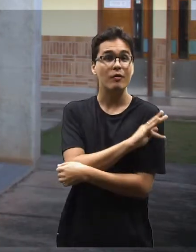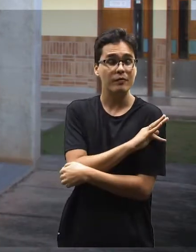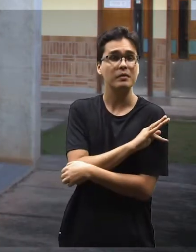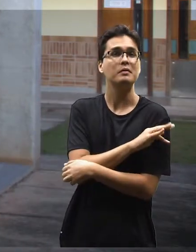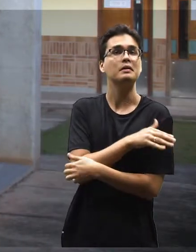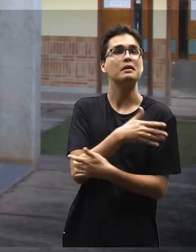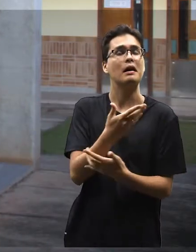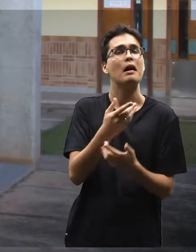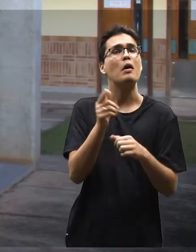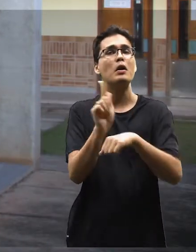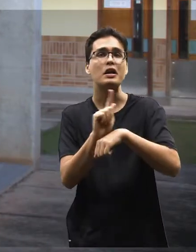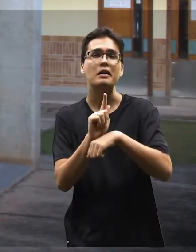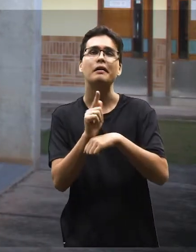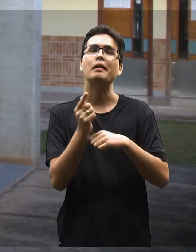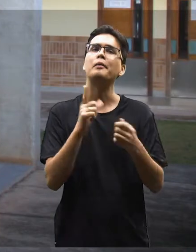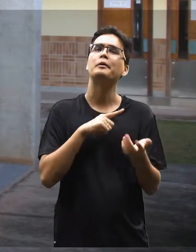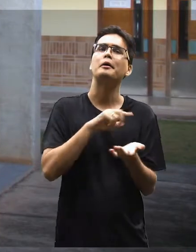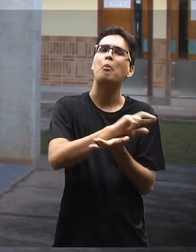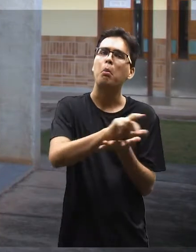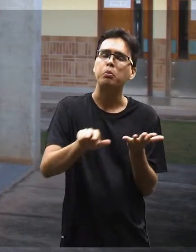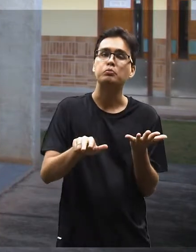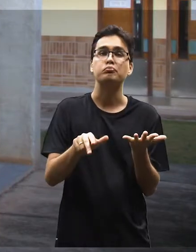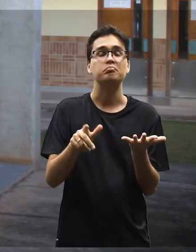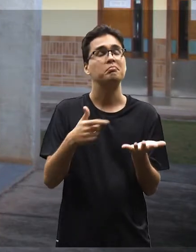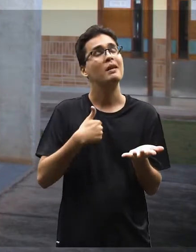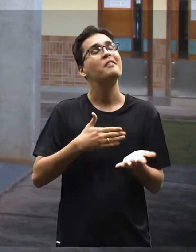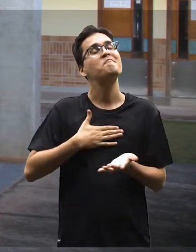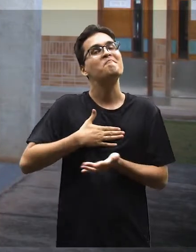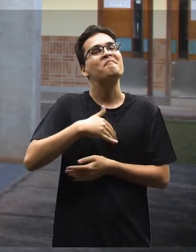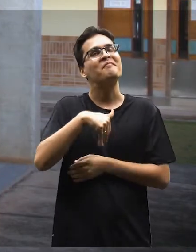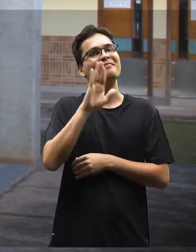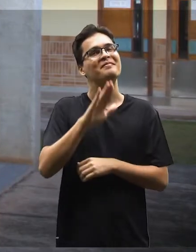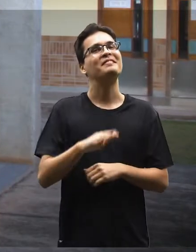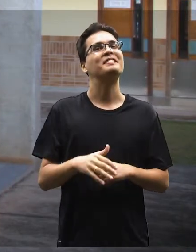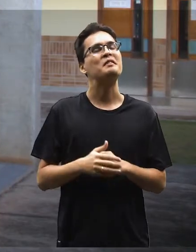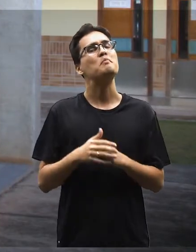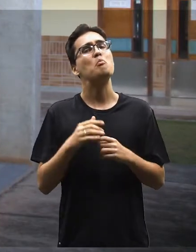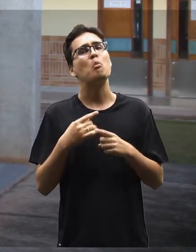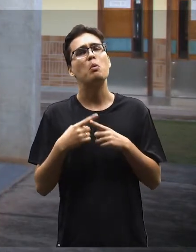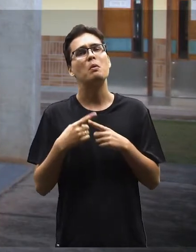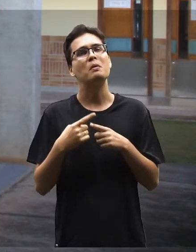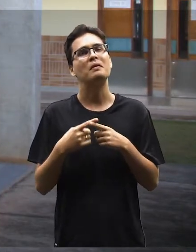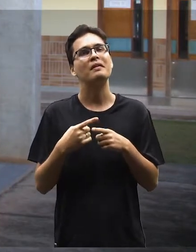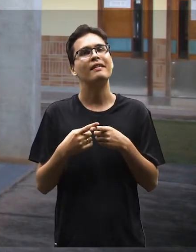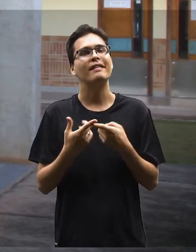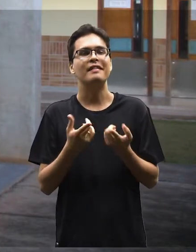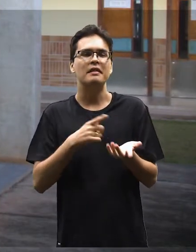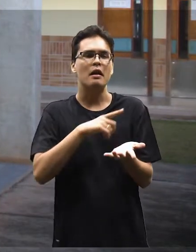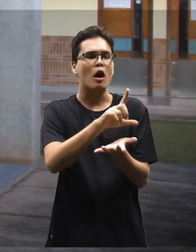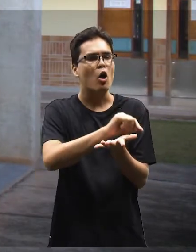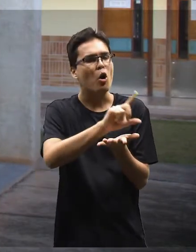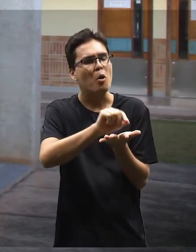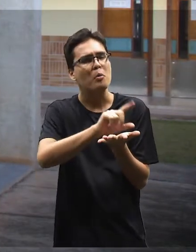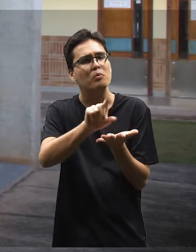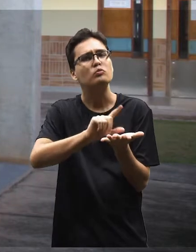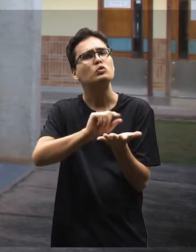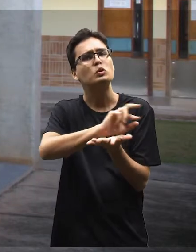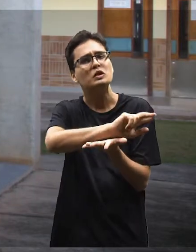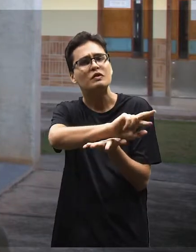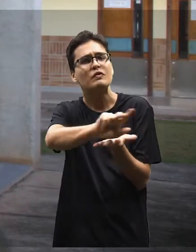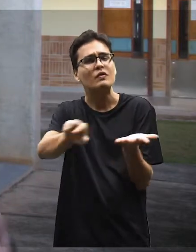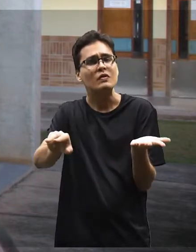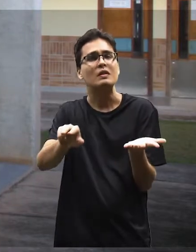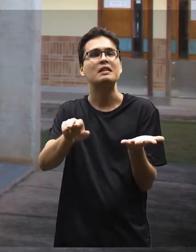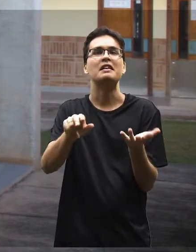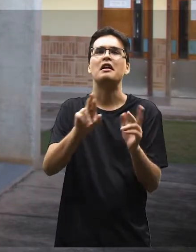pequenas, ensino fundamental, a gestão escolar. E isso foi o eu mais gostei, porque você tem várias